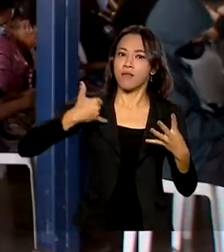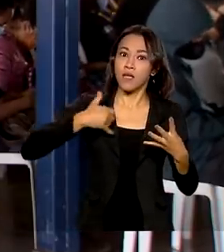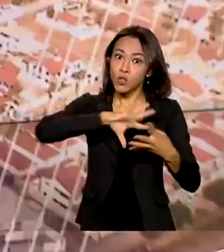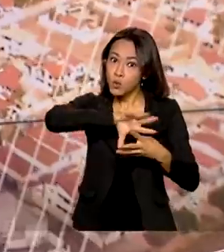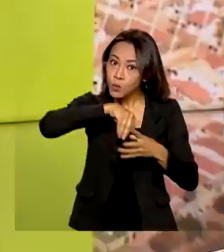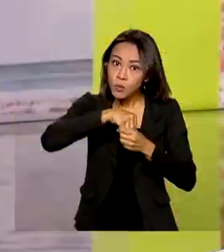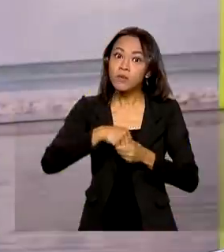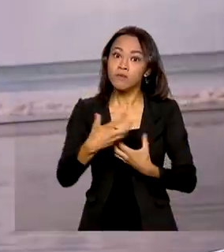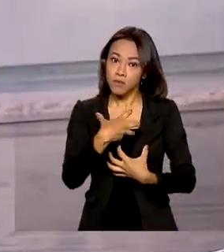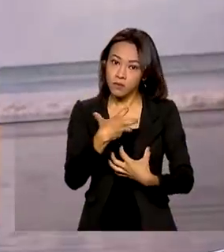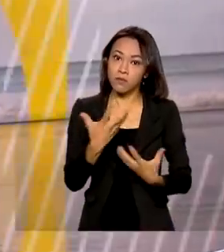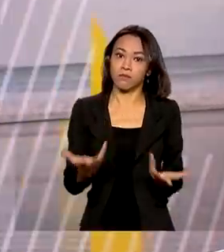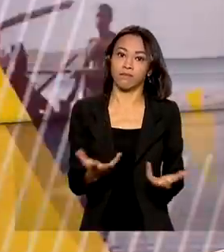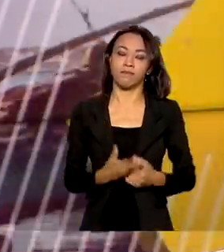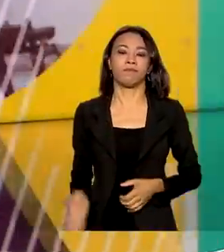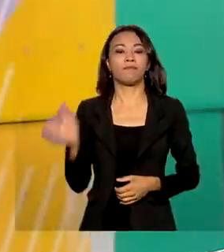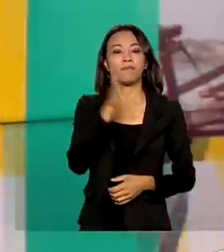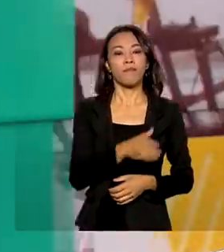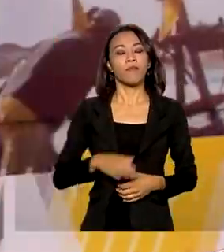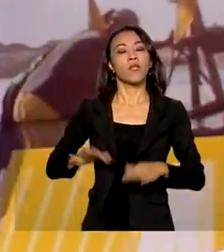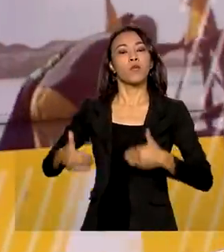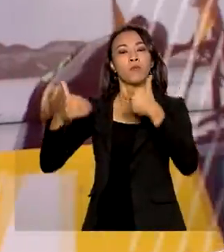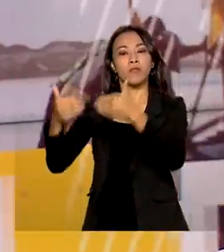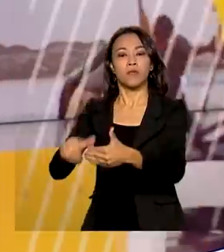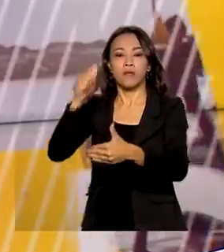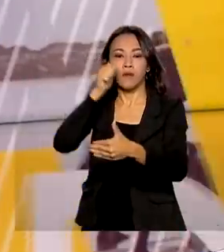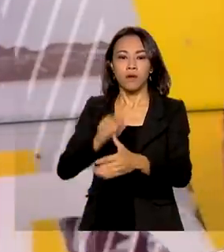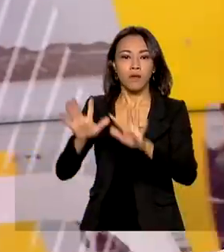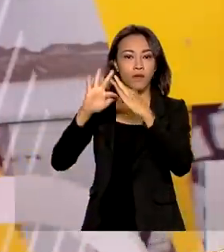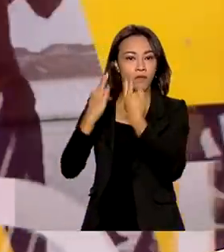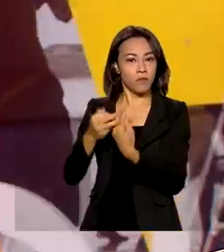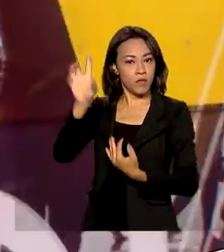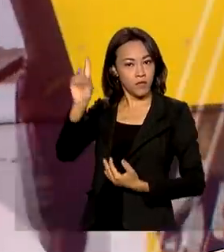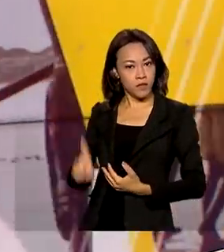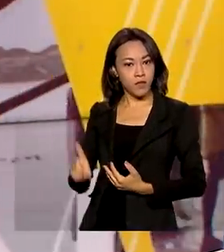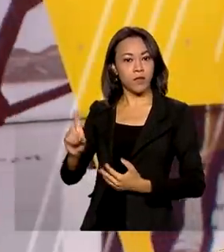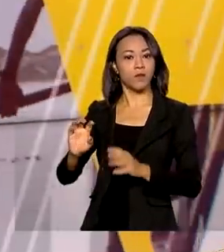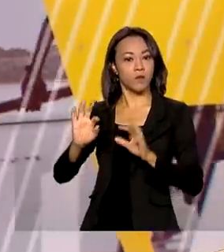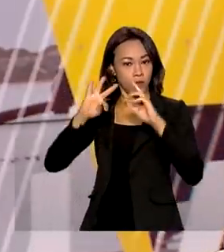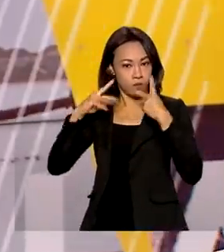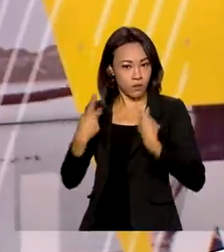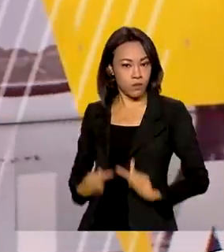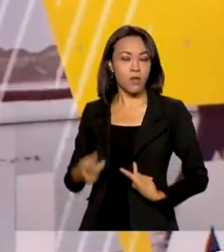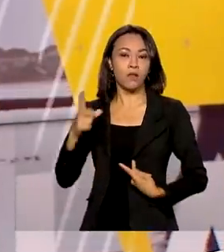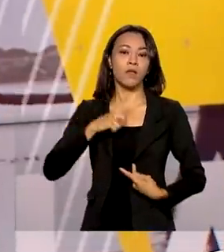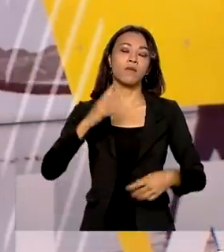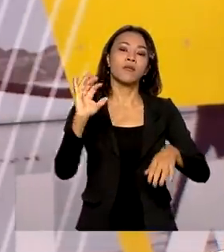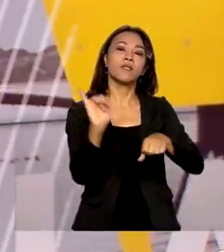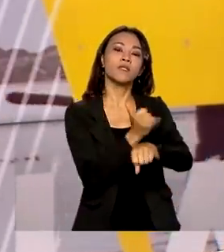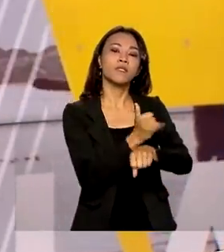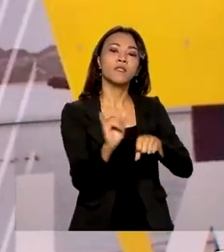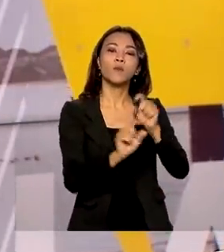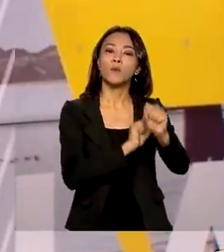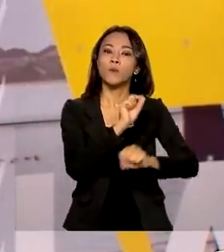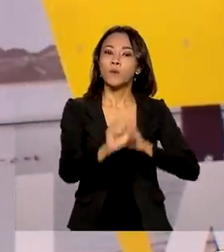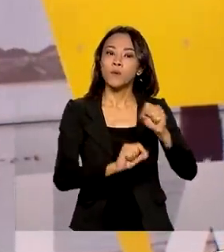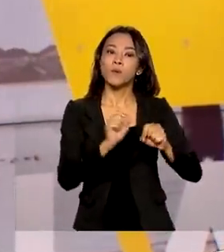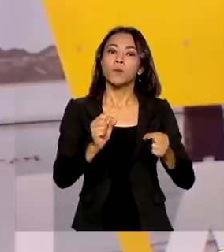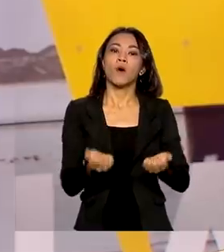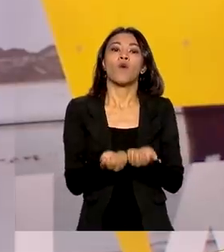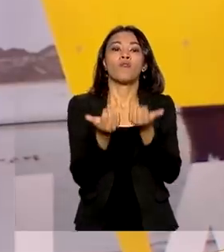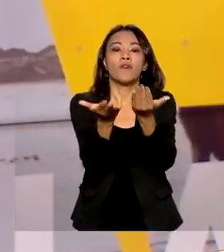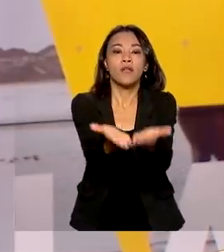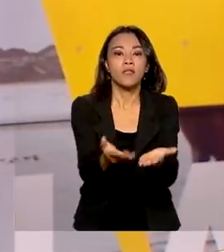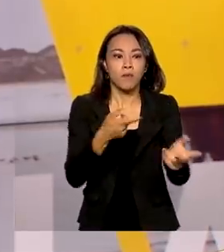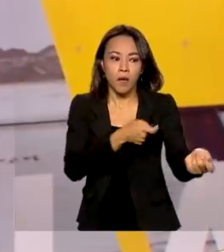influencia. E o Ministério da Mulher, da Família e dos Direitos Humanos disponibilizou mais uma ferramenta para monitoramento dos serviços